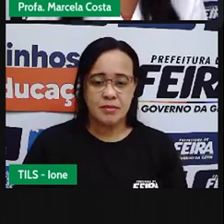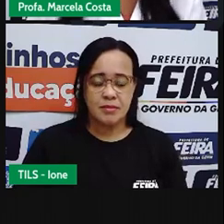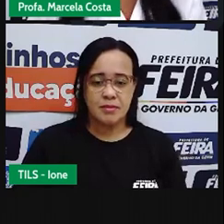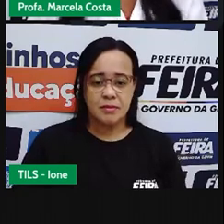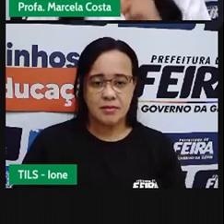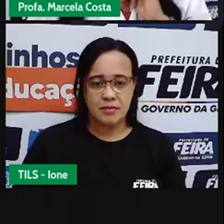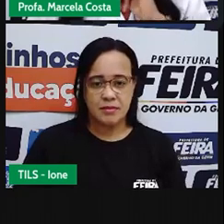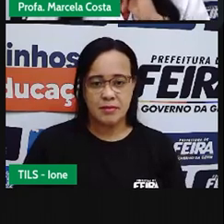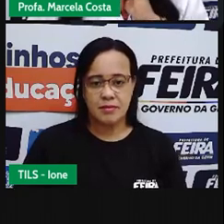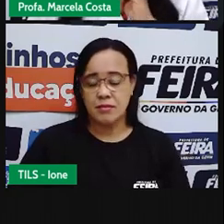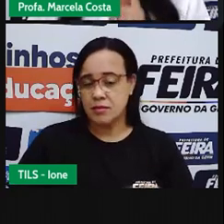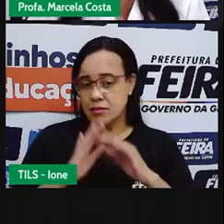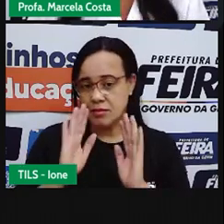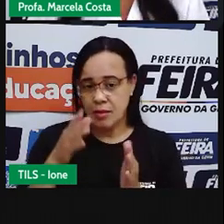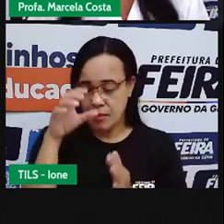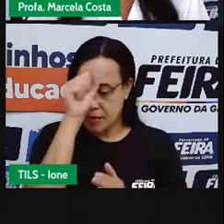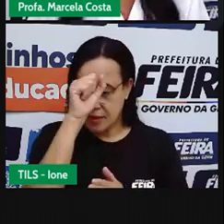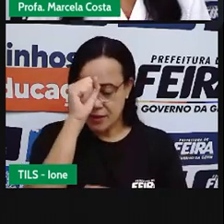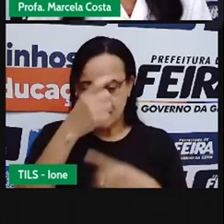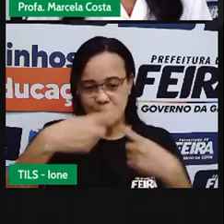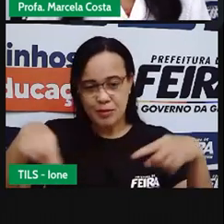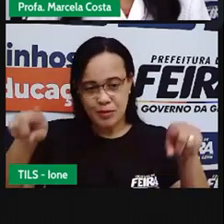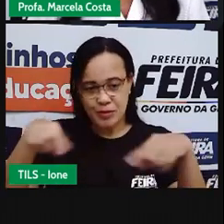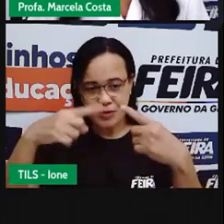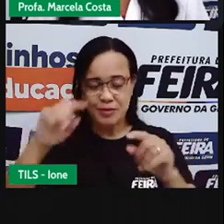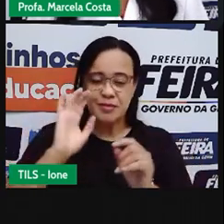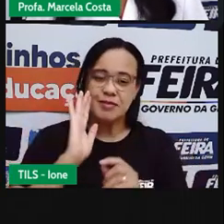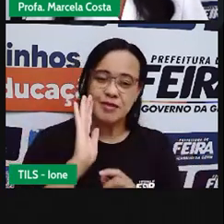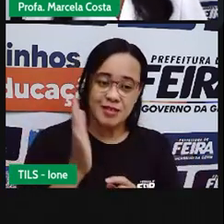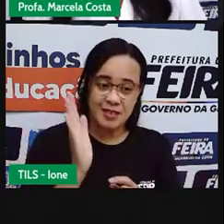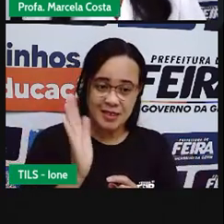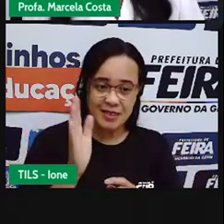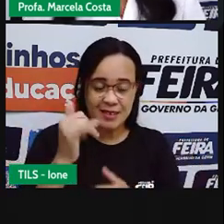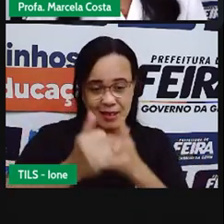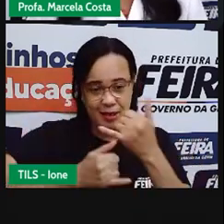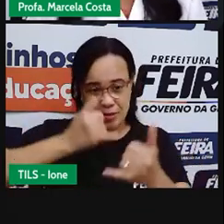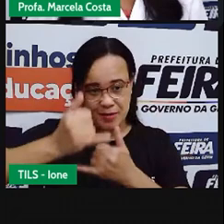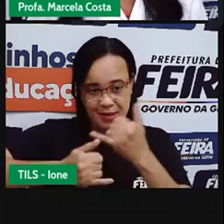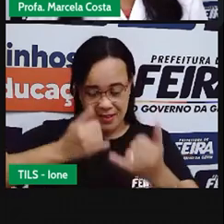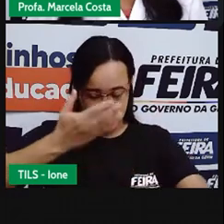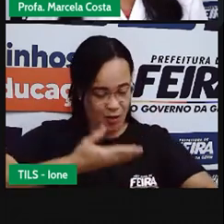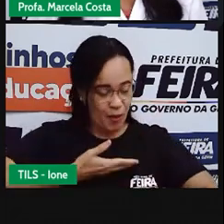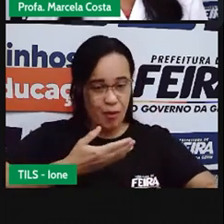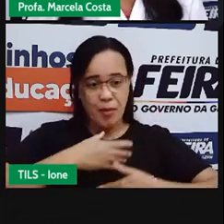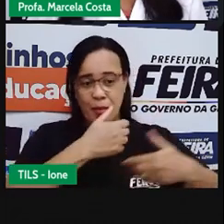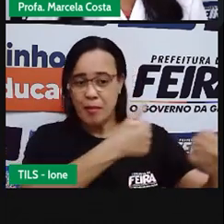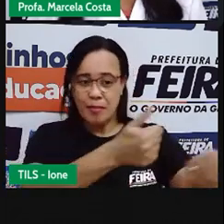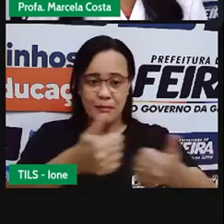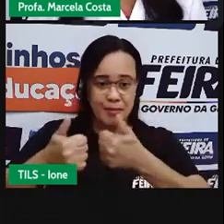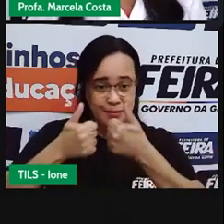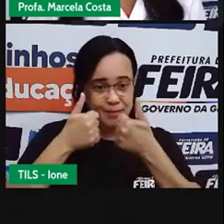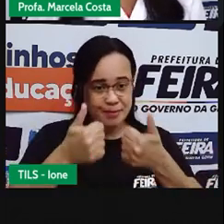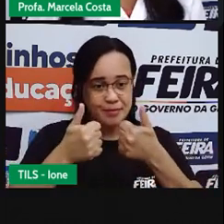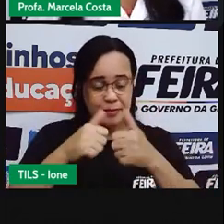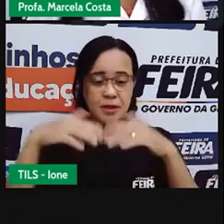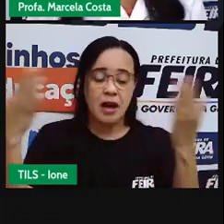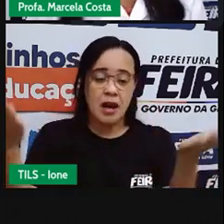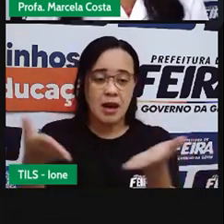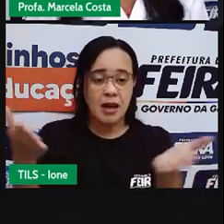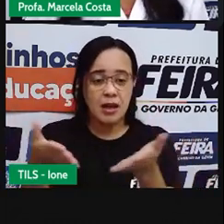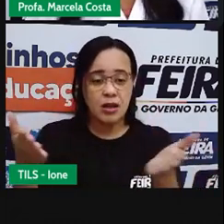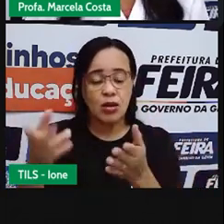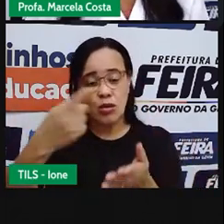Agora Se você já aprendeu Essa coreografia Pra destravar o corpo A gente vai